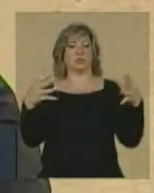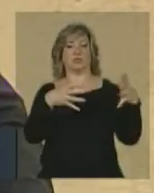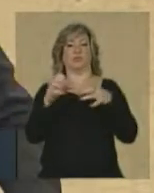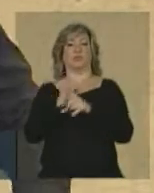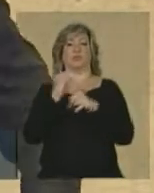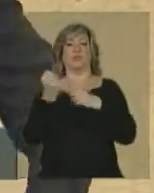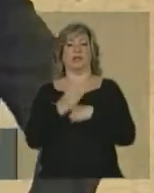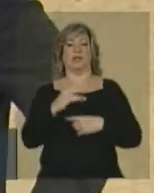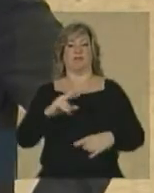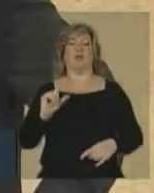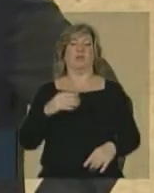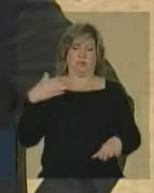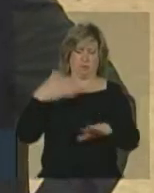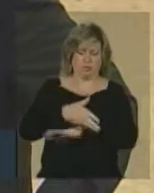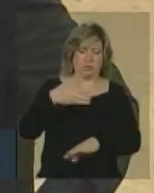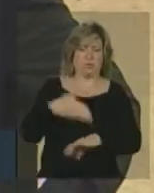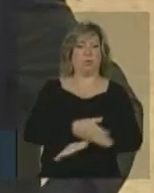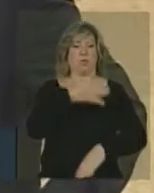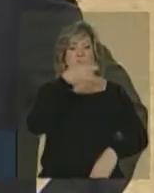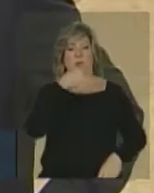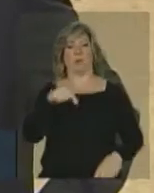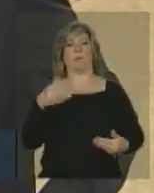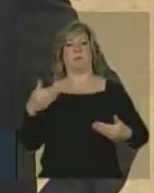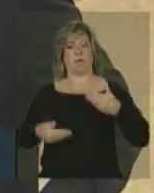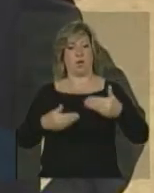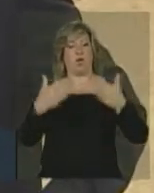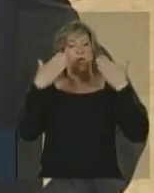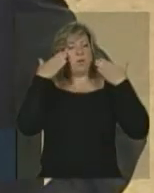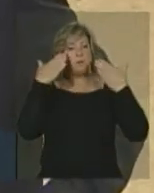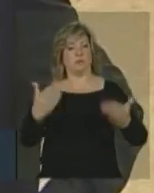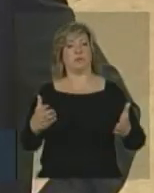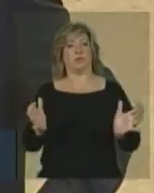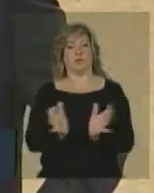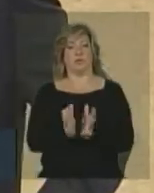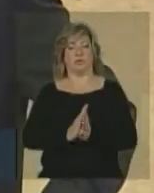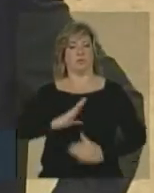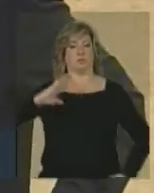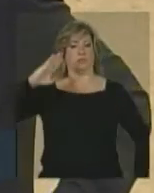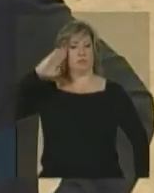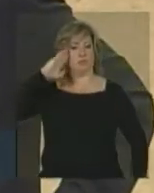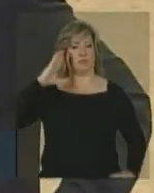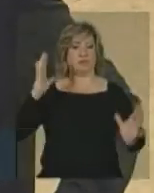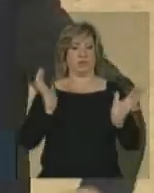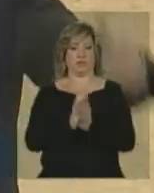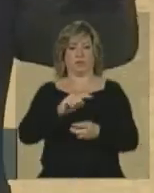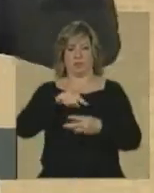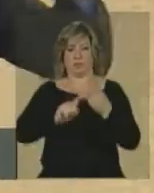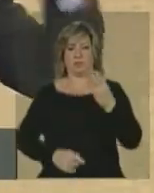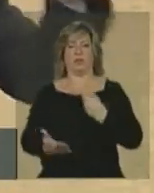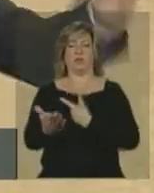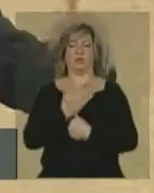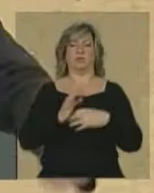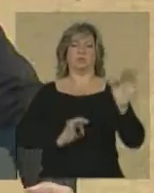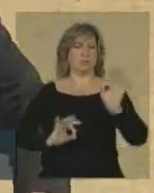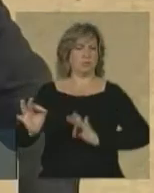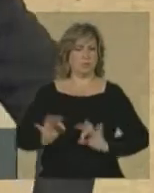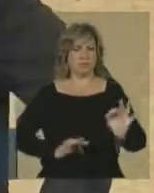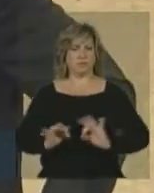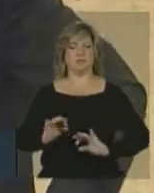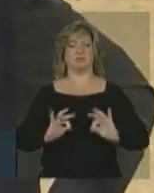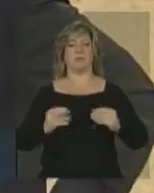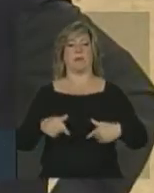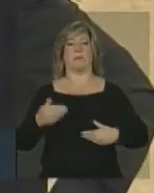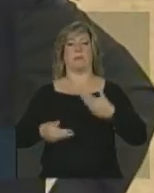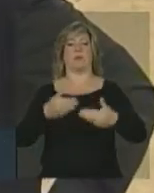civil que participaram ativamente desse processo. agradeço às forças armadas que dialogaram conosco e ajudaram nesse processo importante